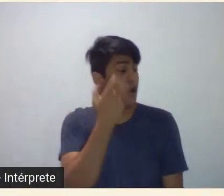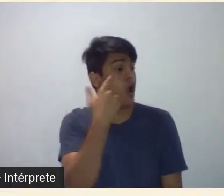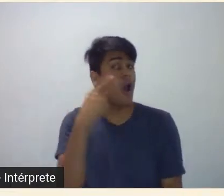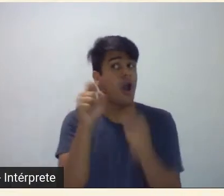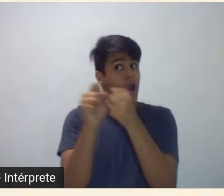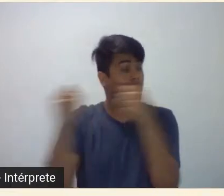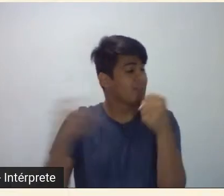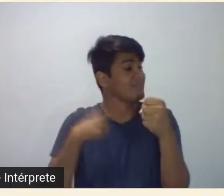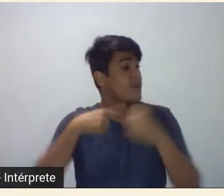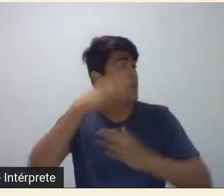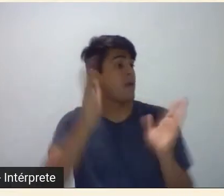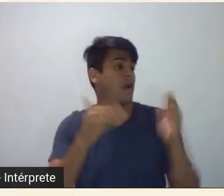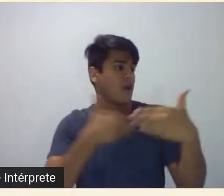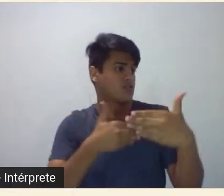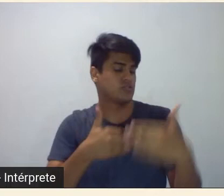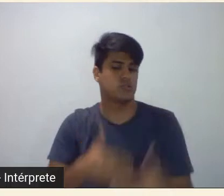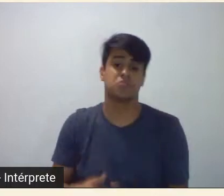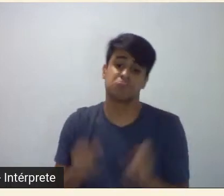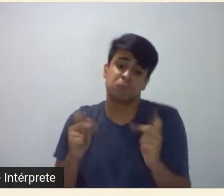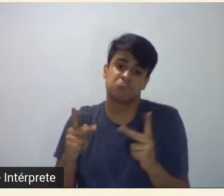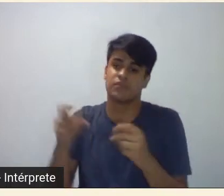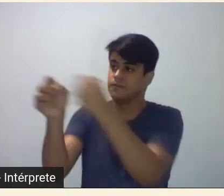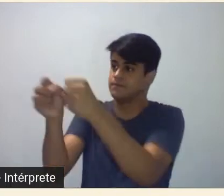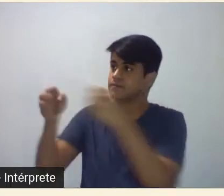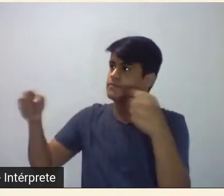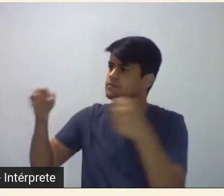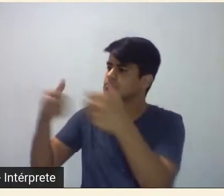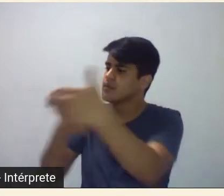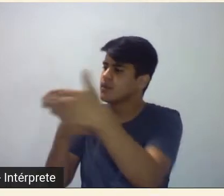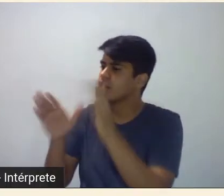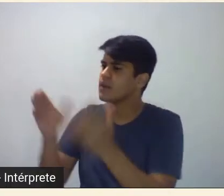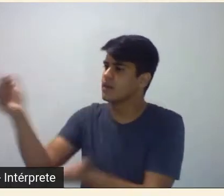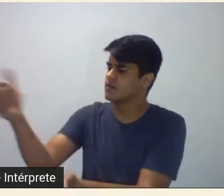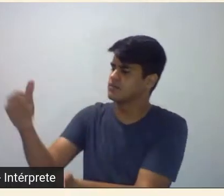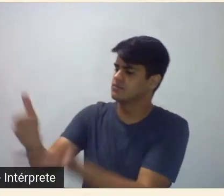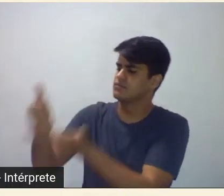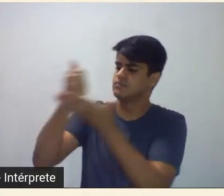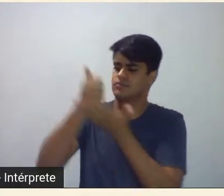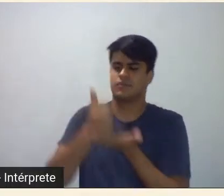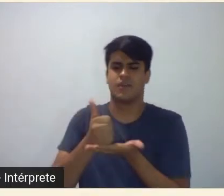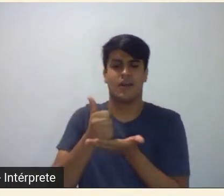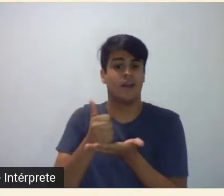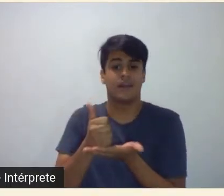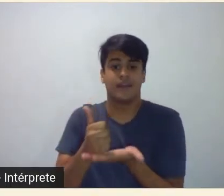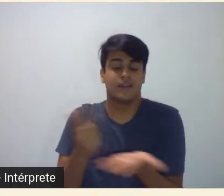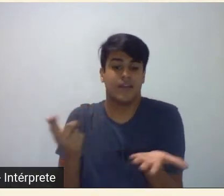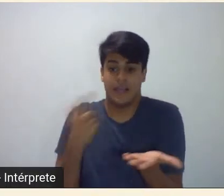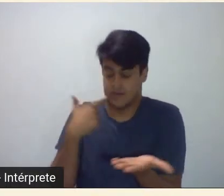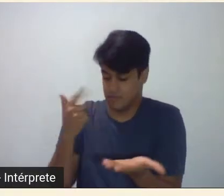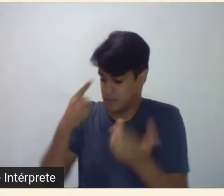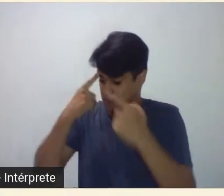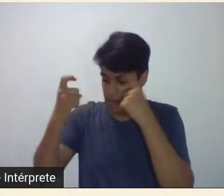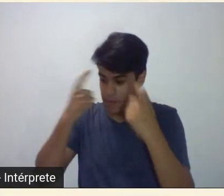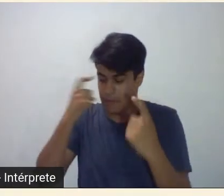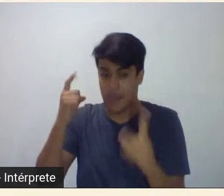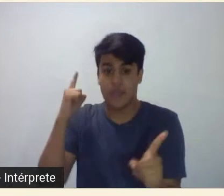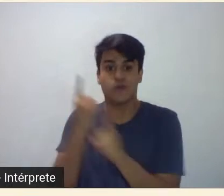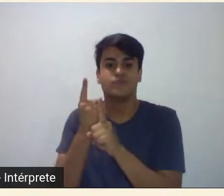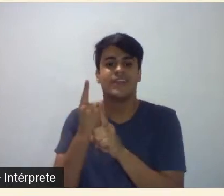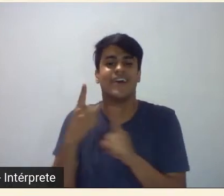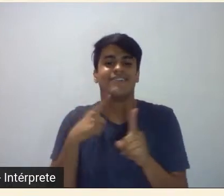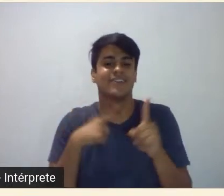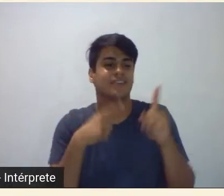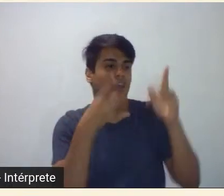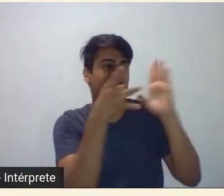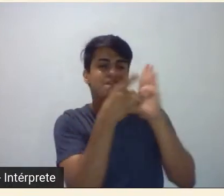caixa encontrava era tudo muito exciting pra mim eu abri a caixa e encontrava os negativos em vidro